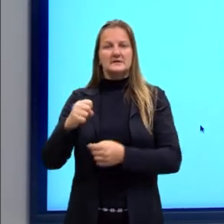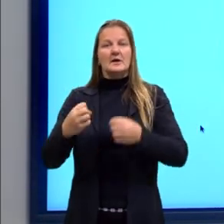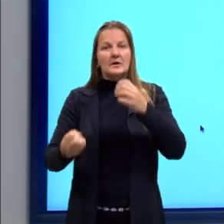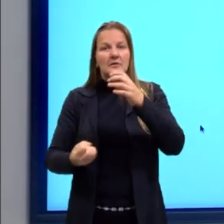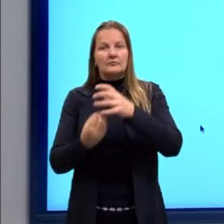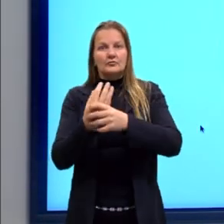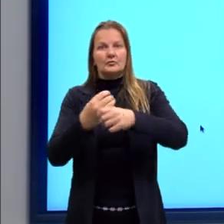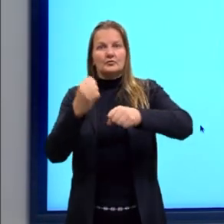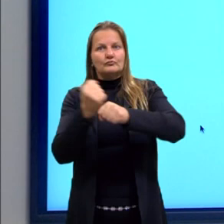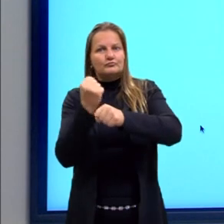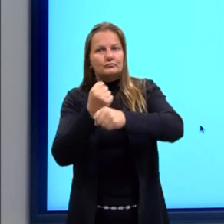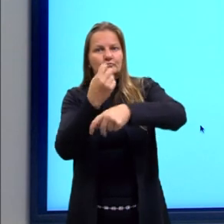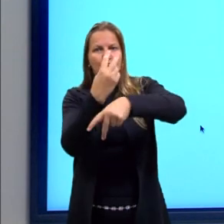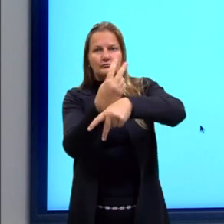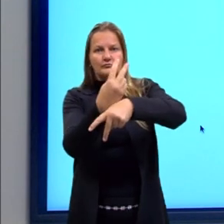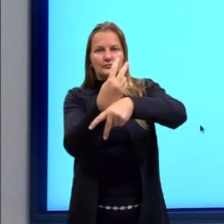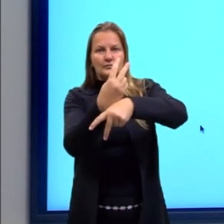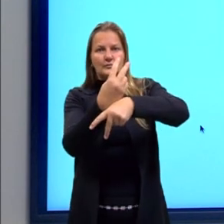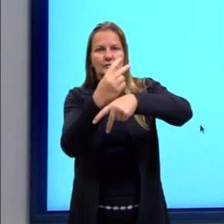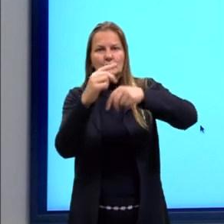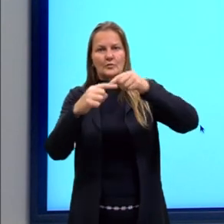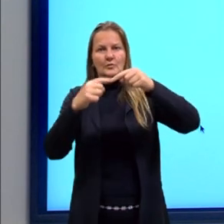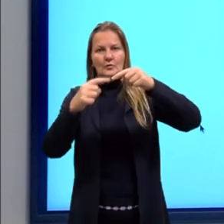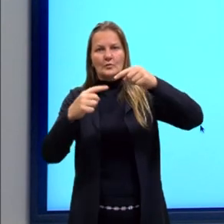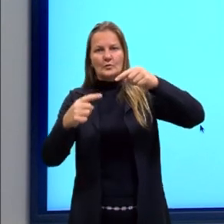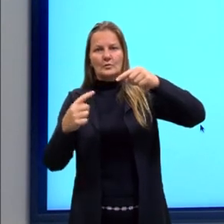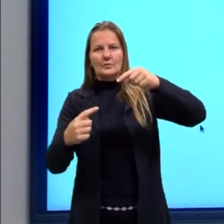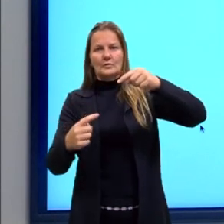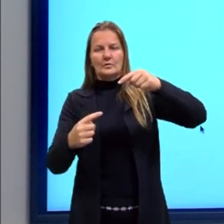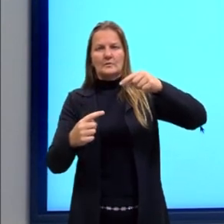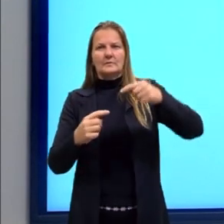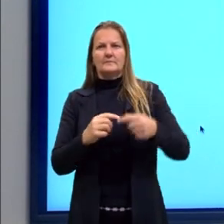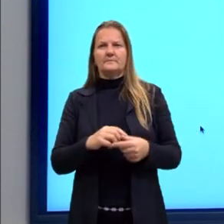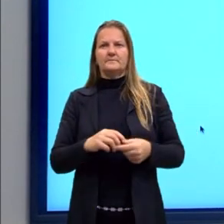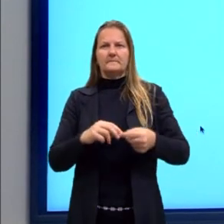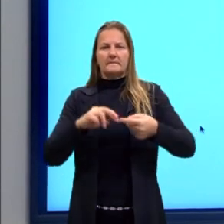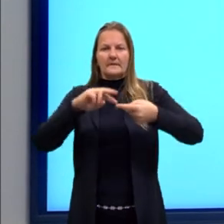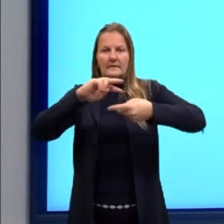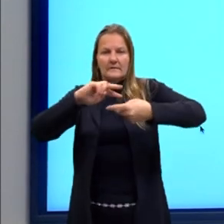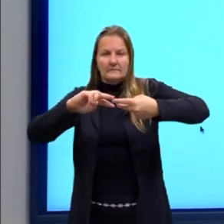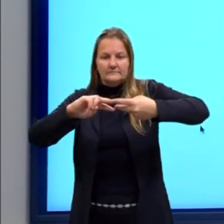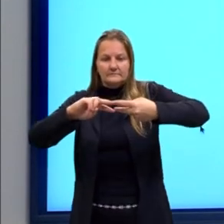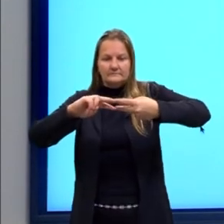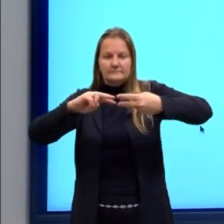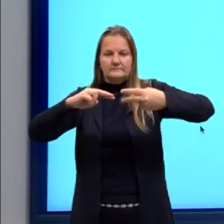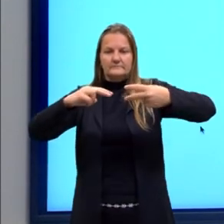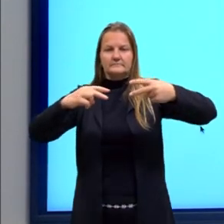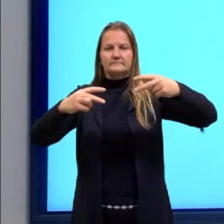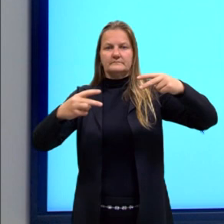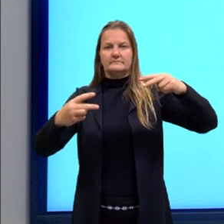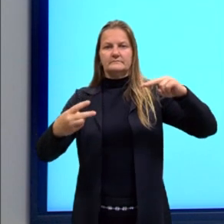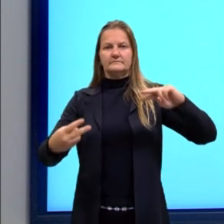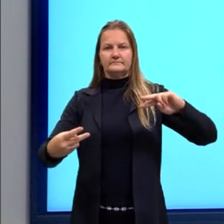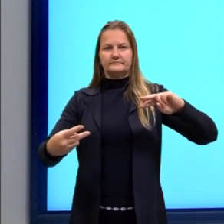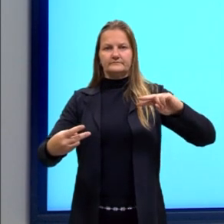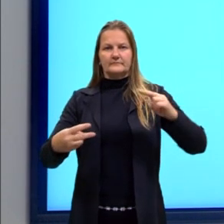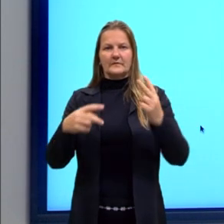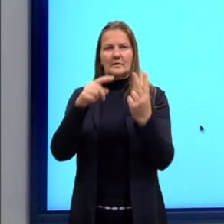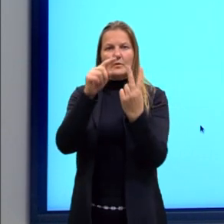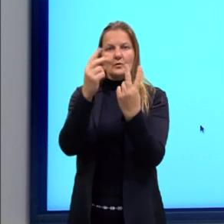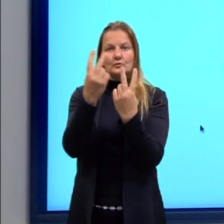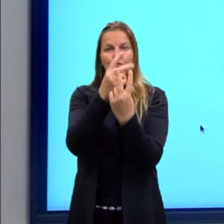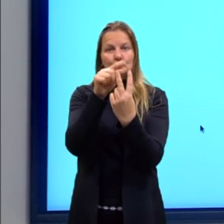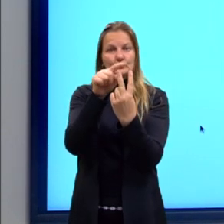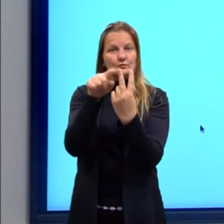desenrolando. Então, aqui o cromossomo desenrolando, nós podemos ver uma dupla fita de